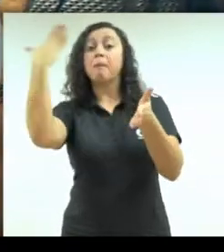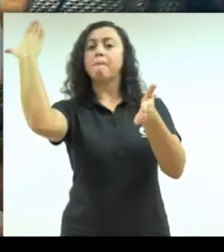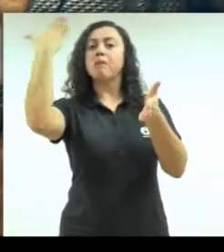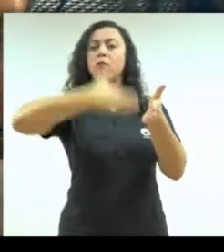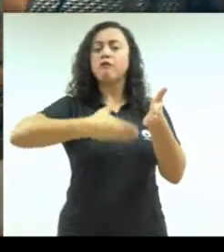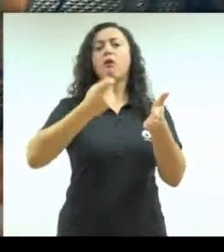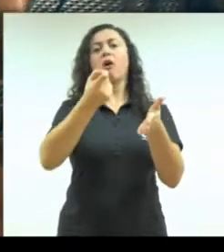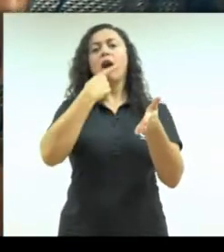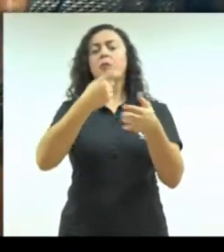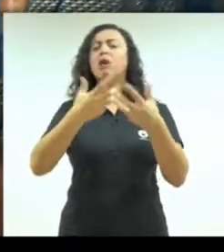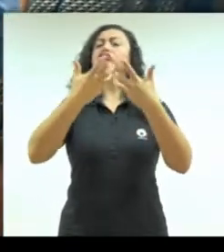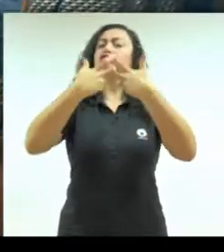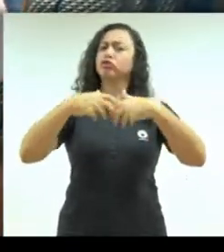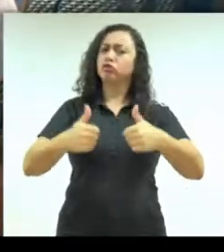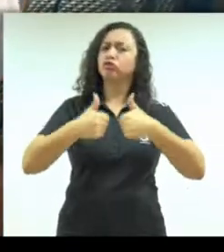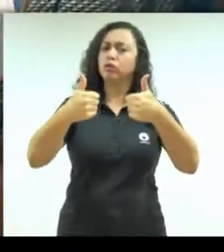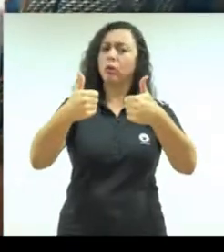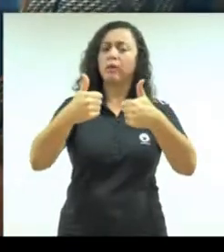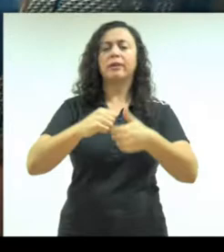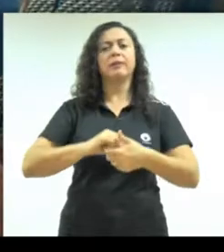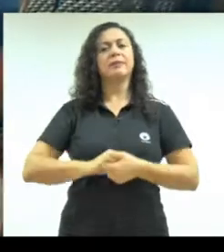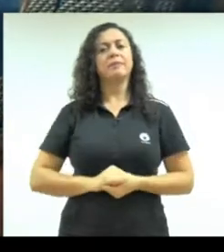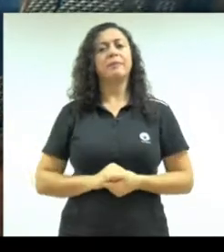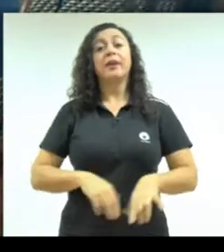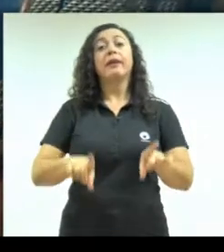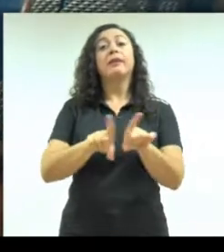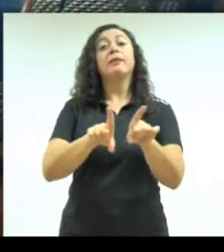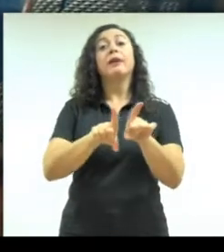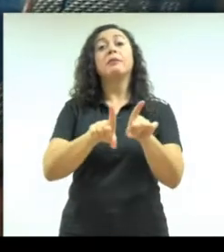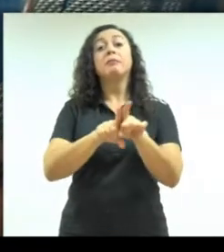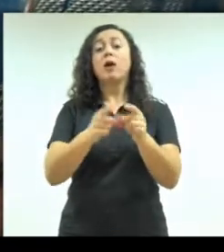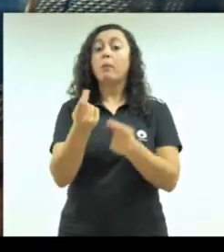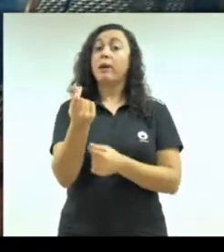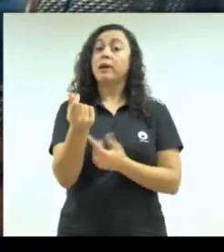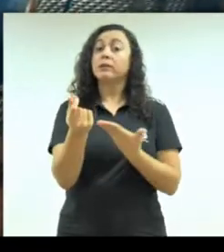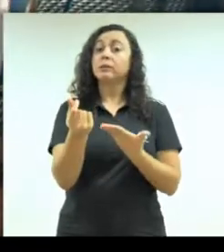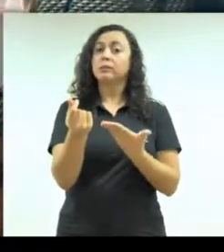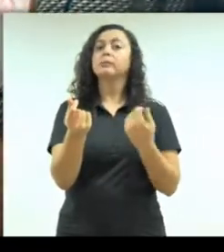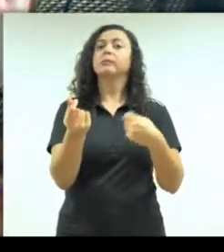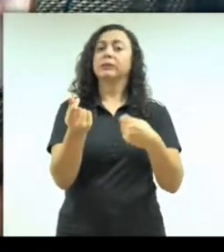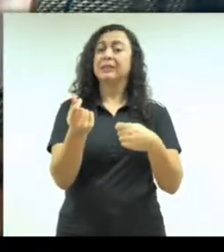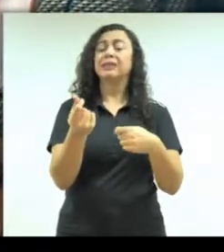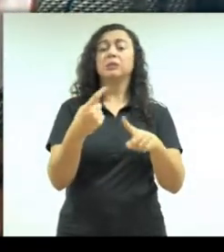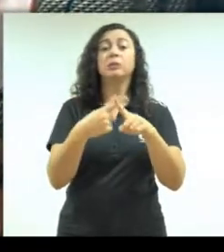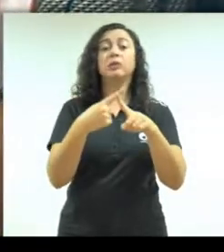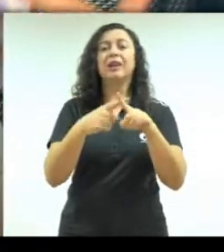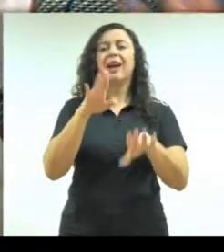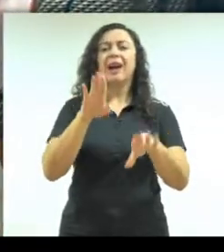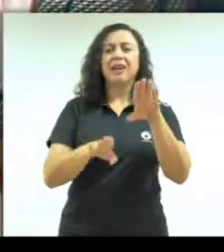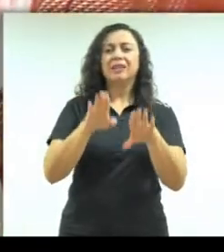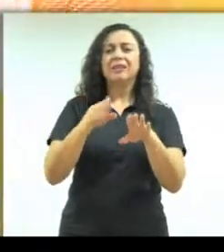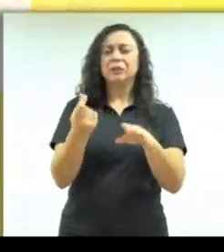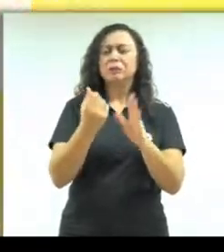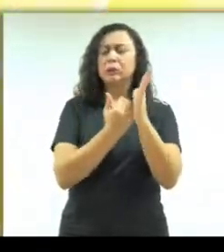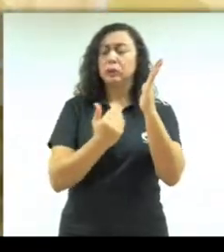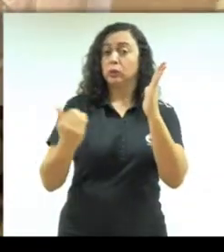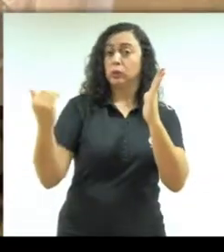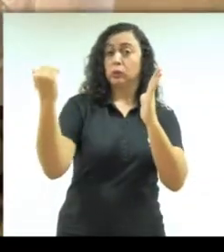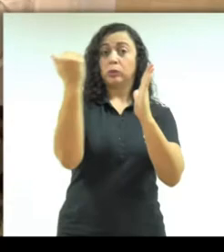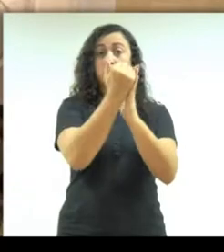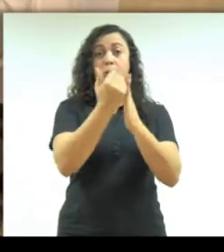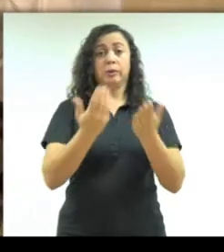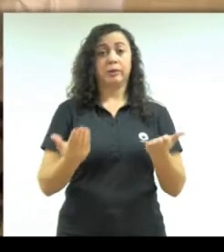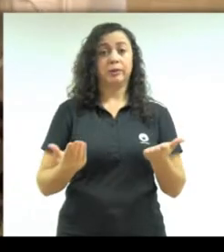baseado em pesquisas científicas, também na regulação do preço desses produtos, porque muitas vezes nós vemos preço abusivo.